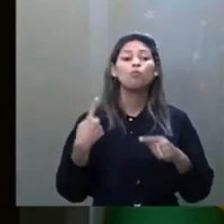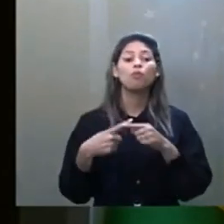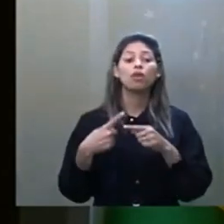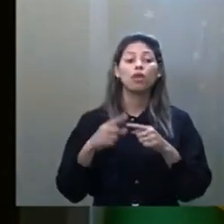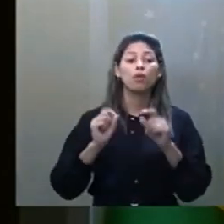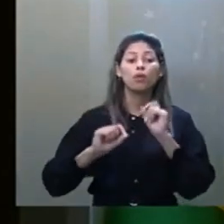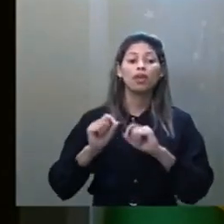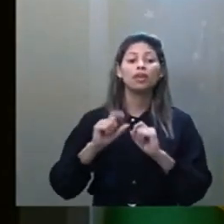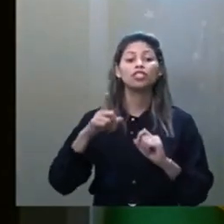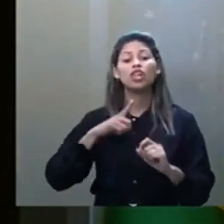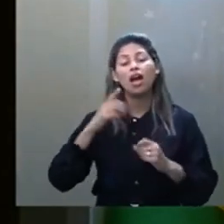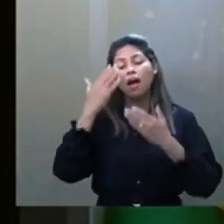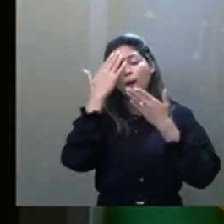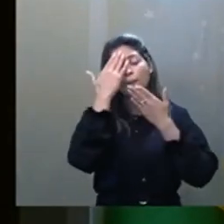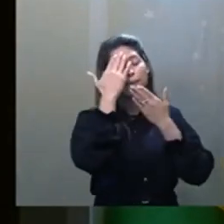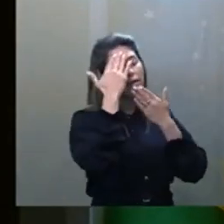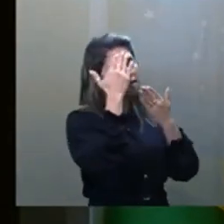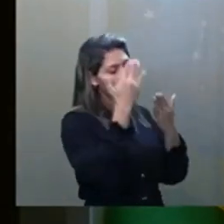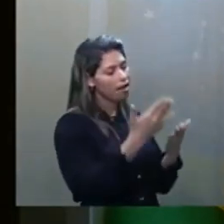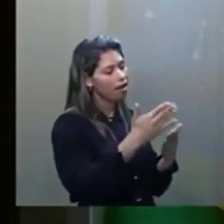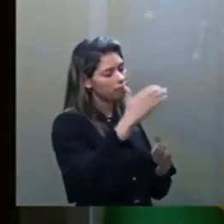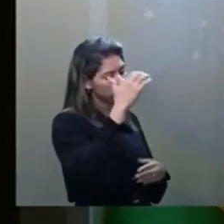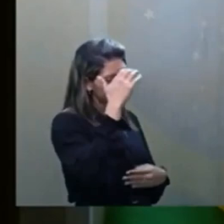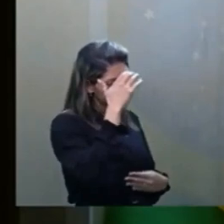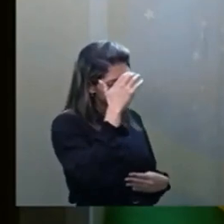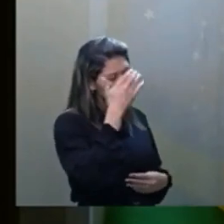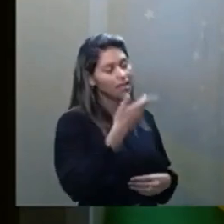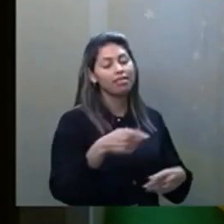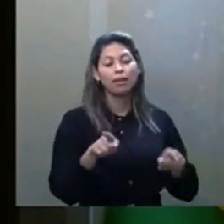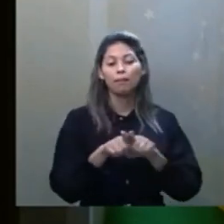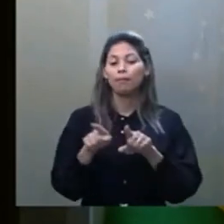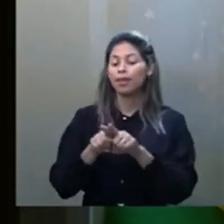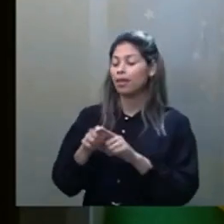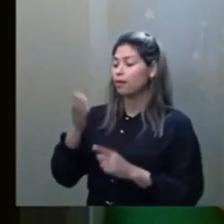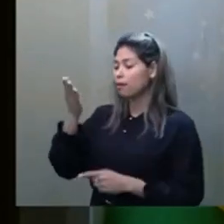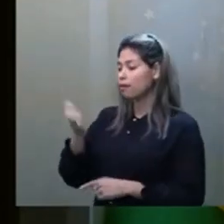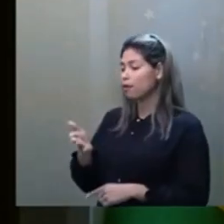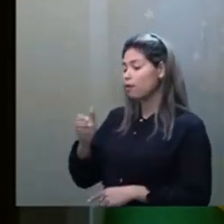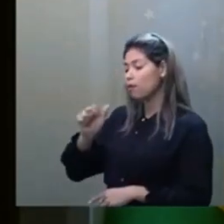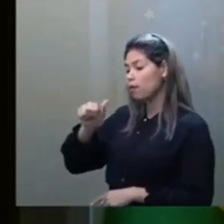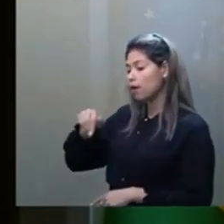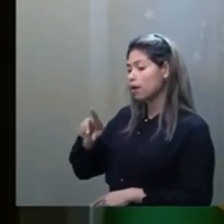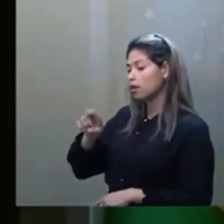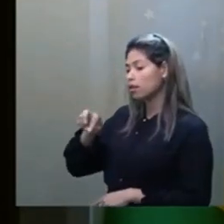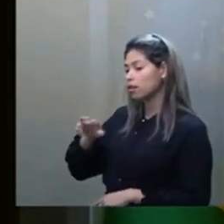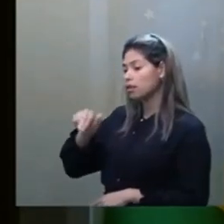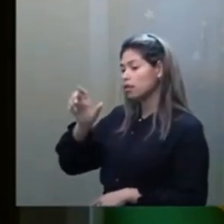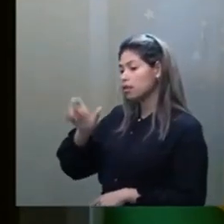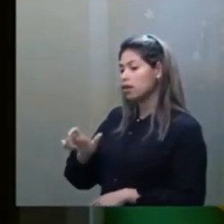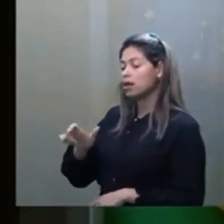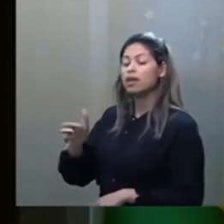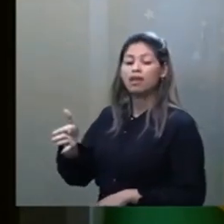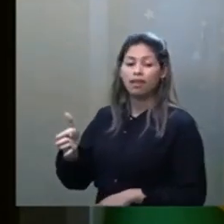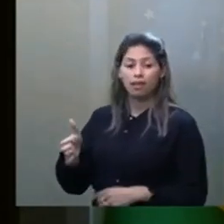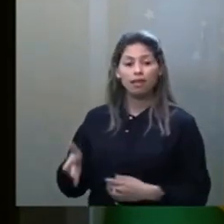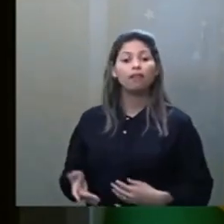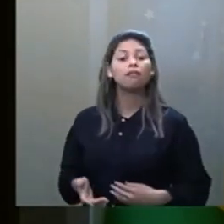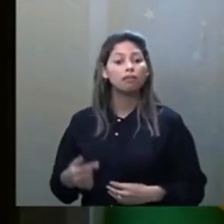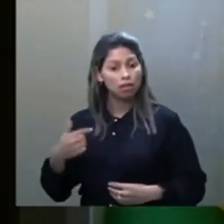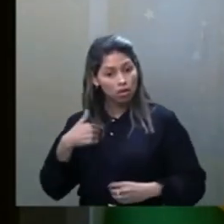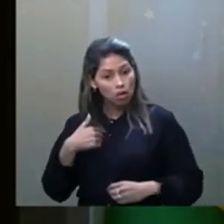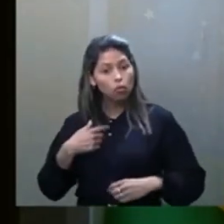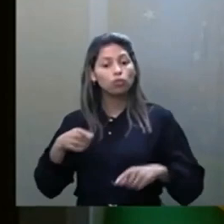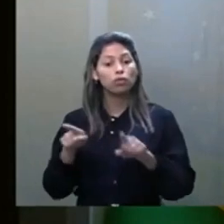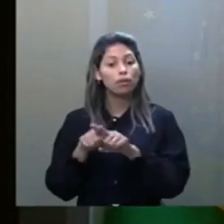assuntos. Agradeço e parabenizo, André. Conheço do movimento, também participo do movimento Brasil Sem Drogas. Então, é